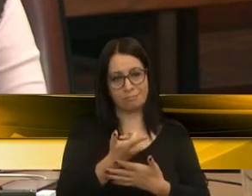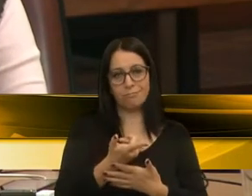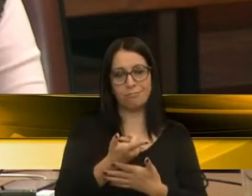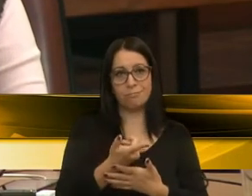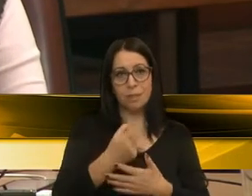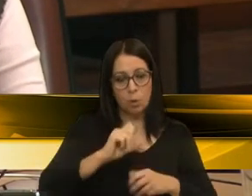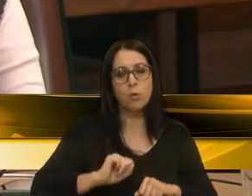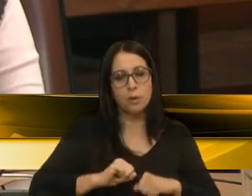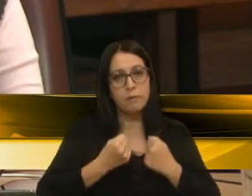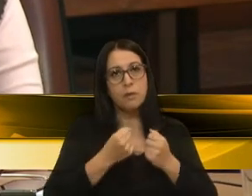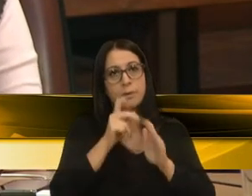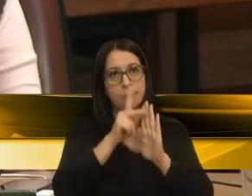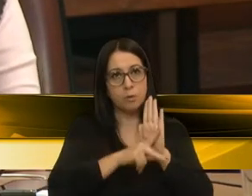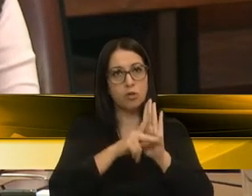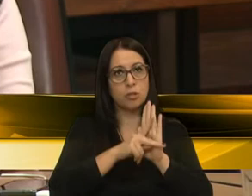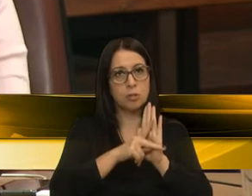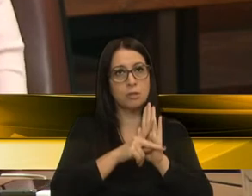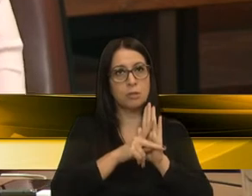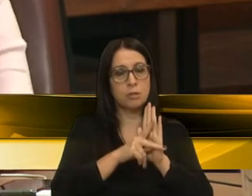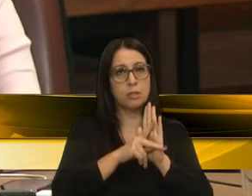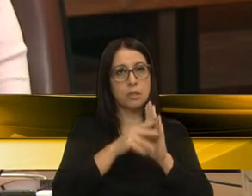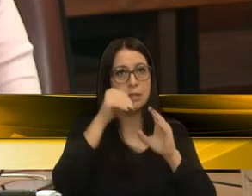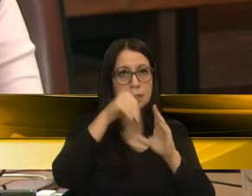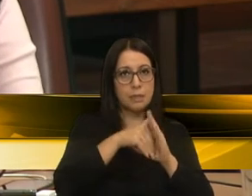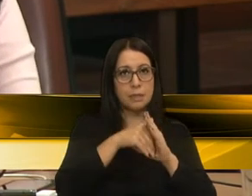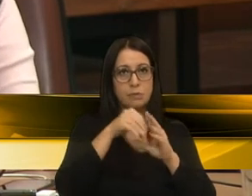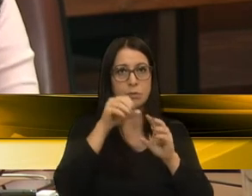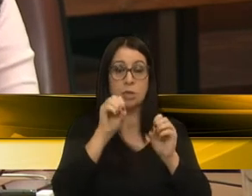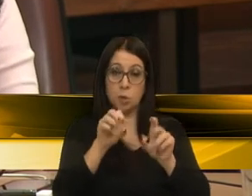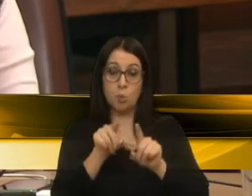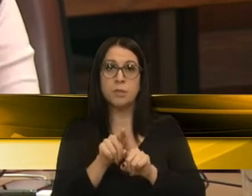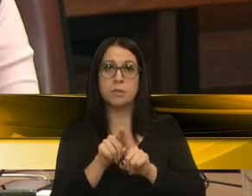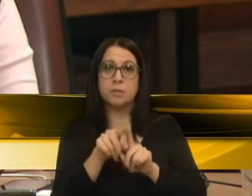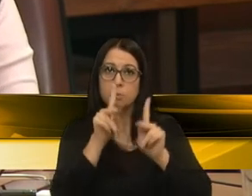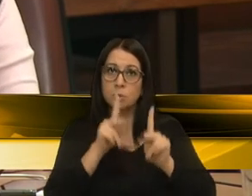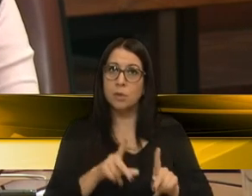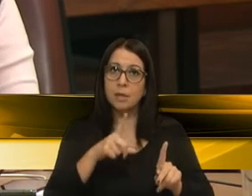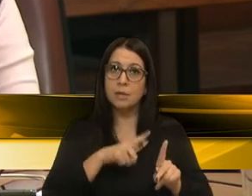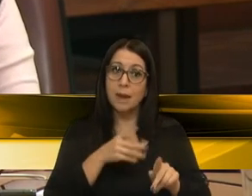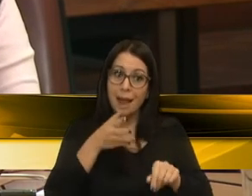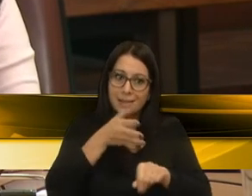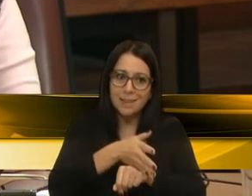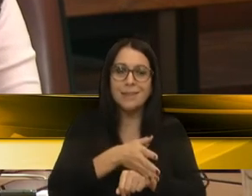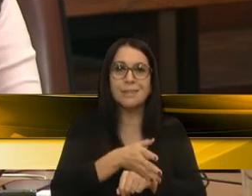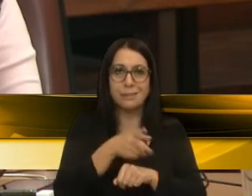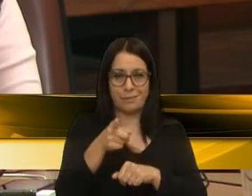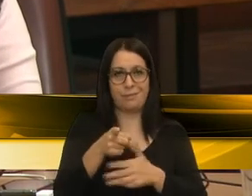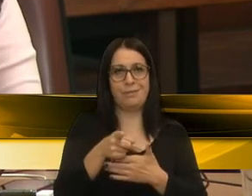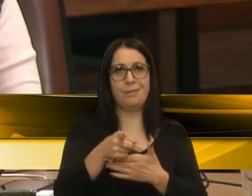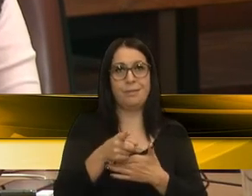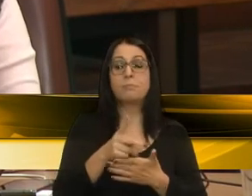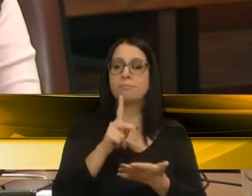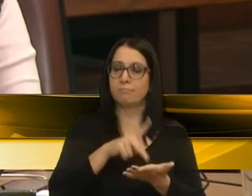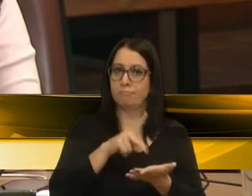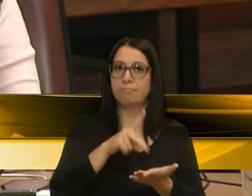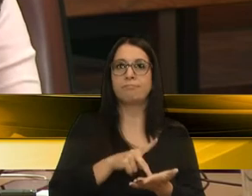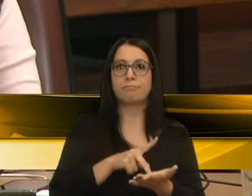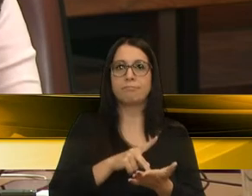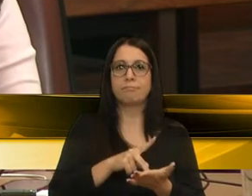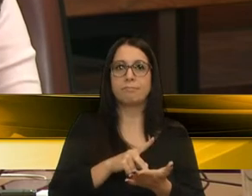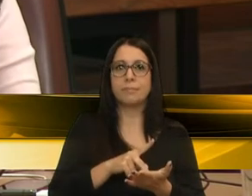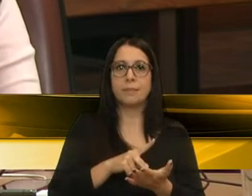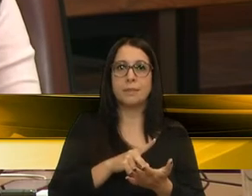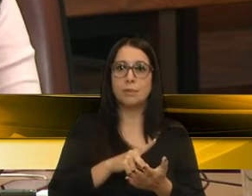defendo um projeto que seja dentro da educação, que as pessoas tenham esse acesso, porque, de fato, isso seria